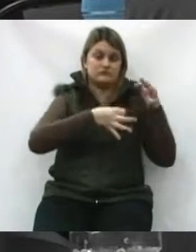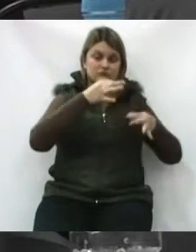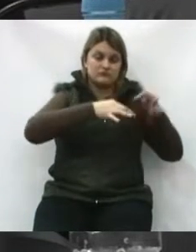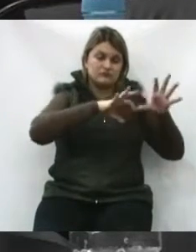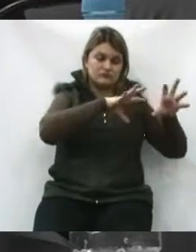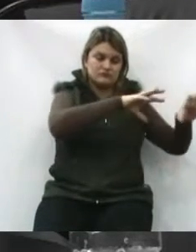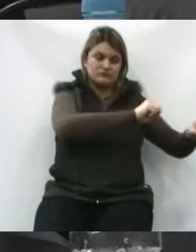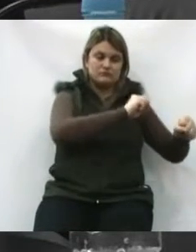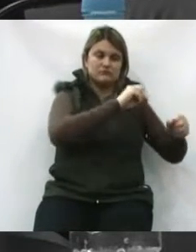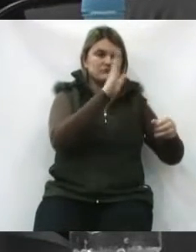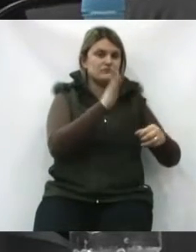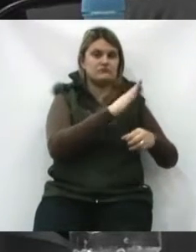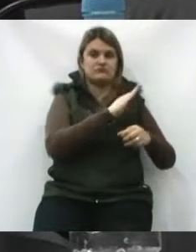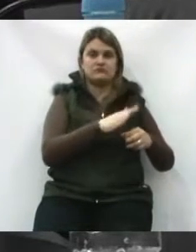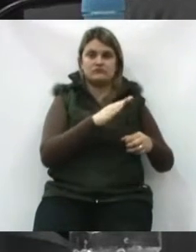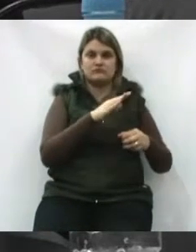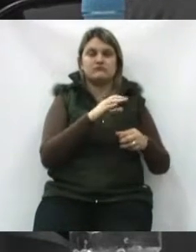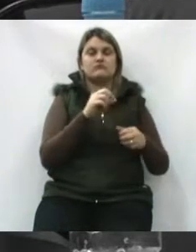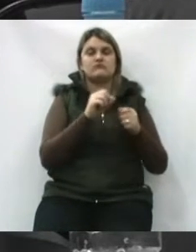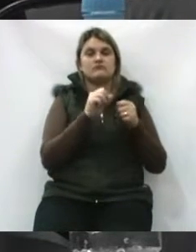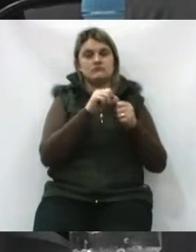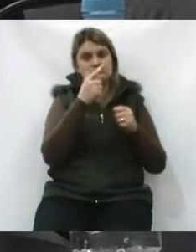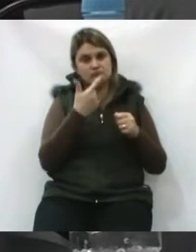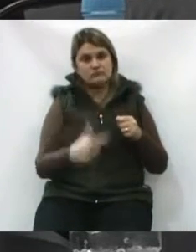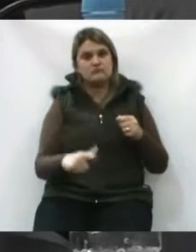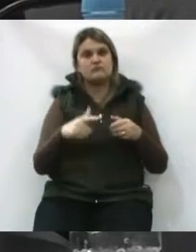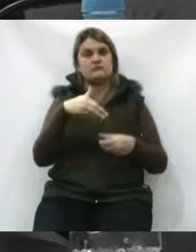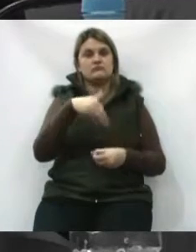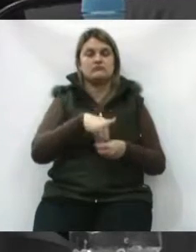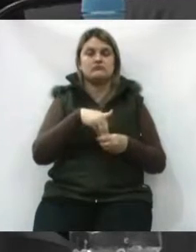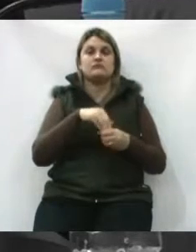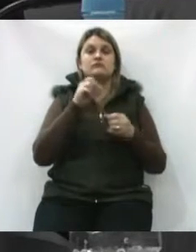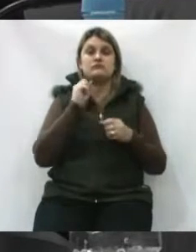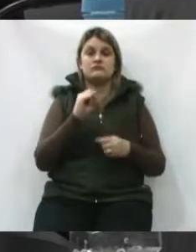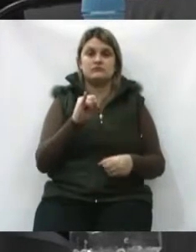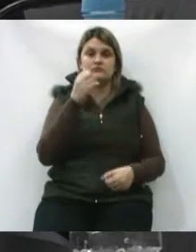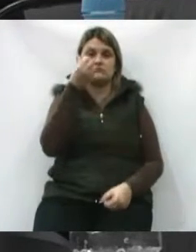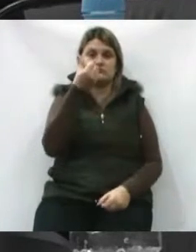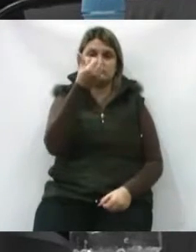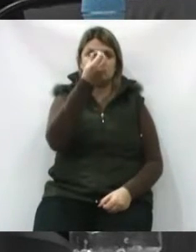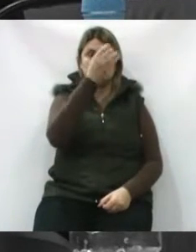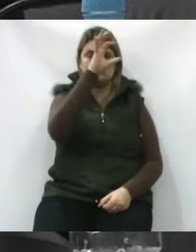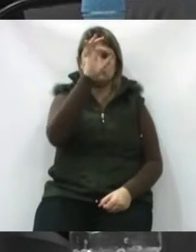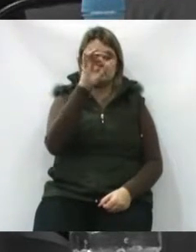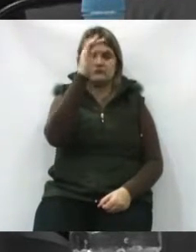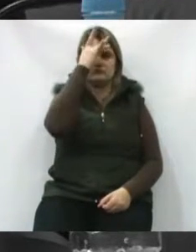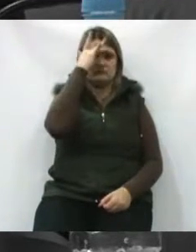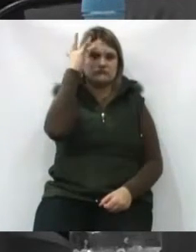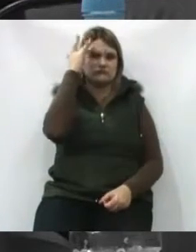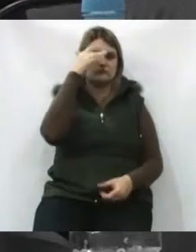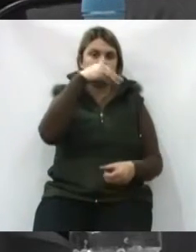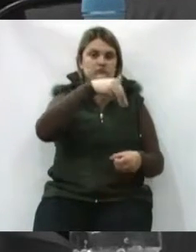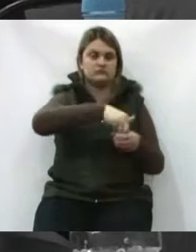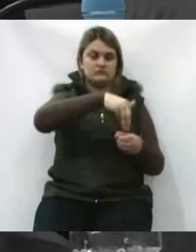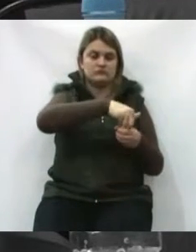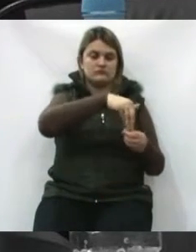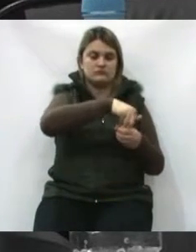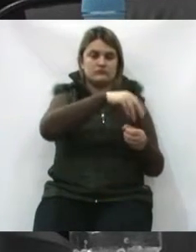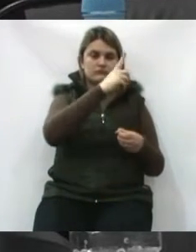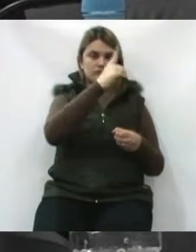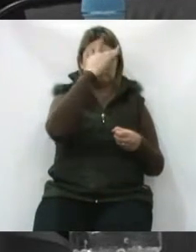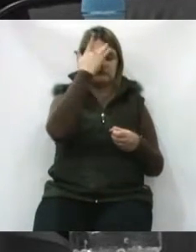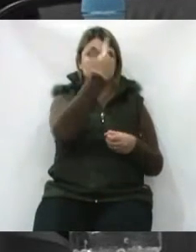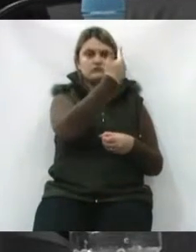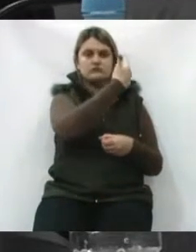convocação de novas eleições. Agora, se 60% dos eleitores anularem seus votos,